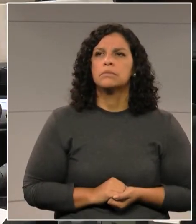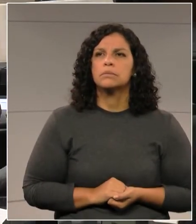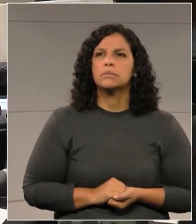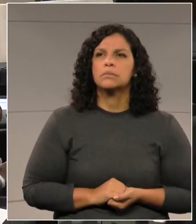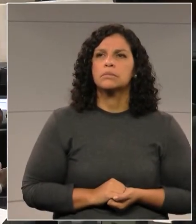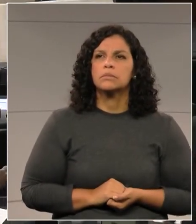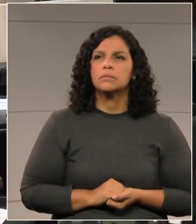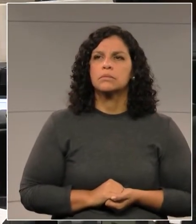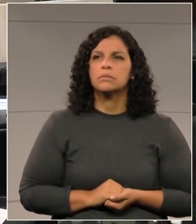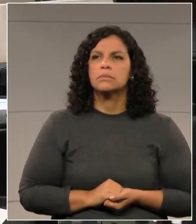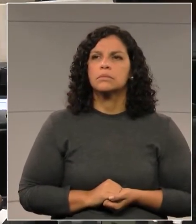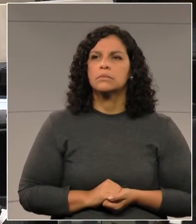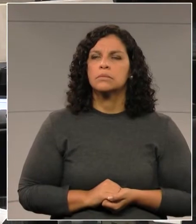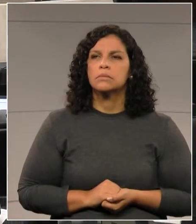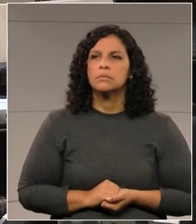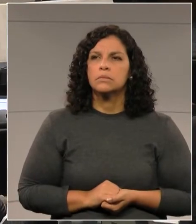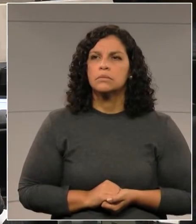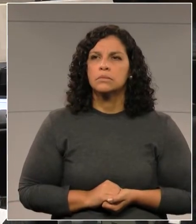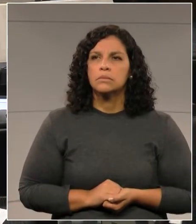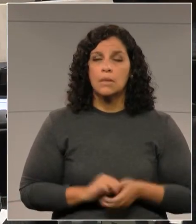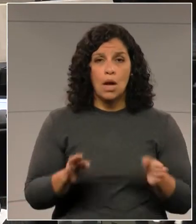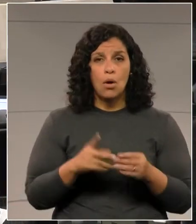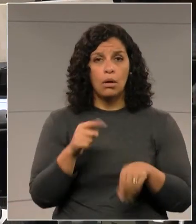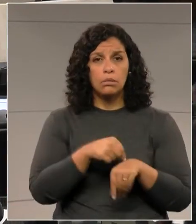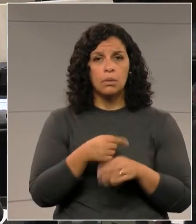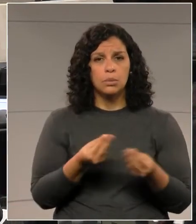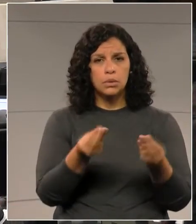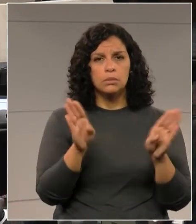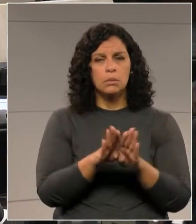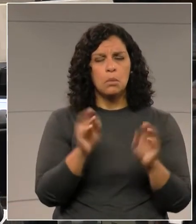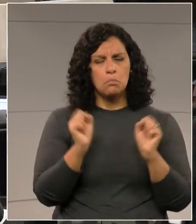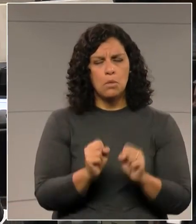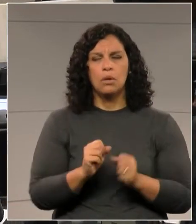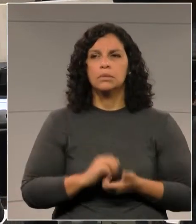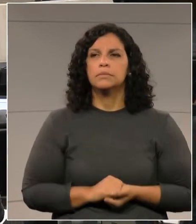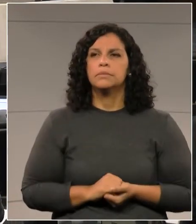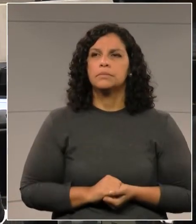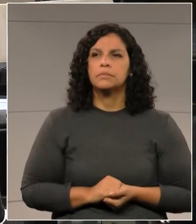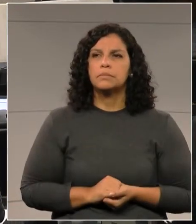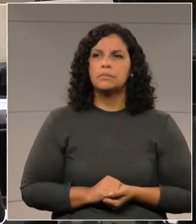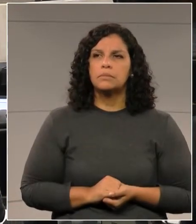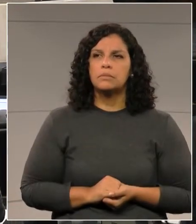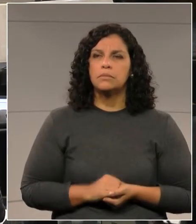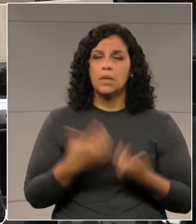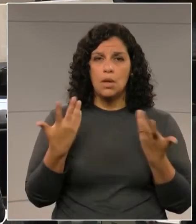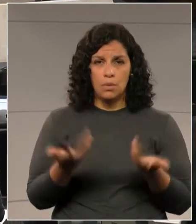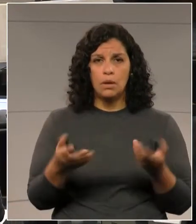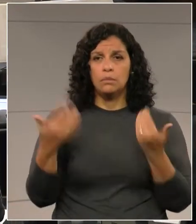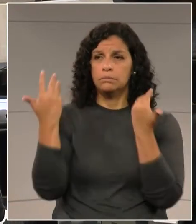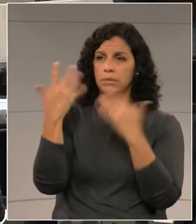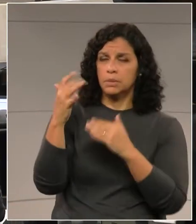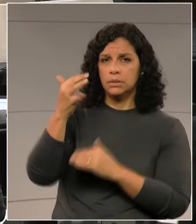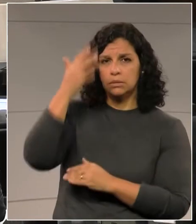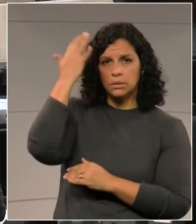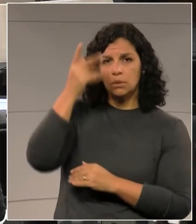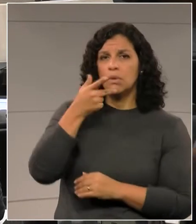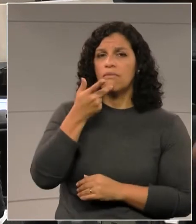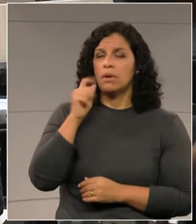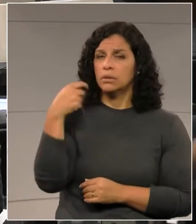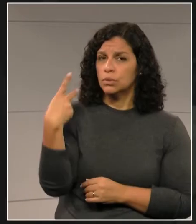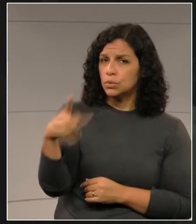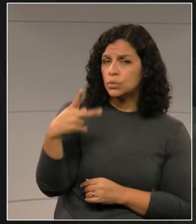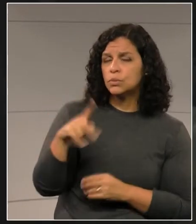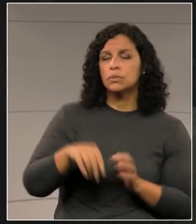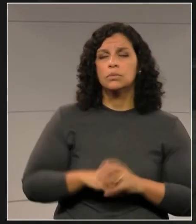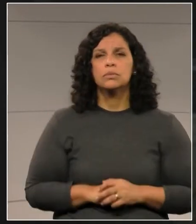Deputado Arilson, não, por gentileza, o presidente está concedendo um minuto aí nas... Quero parabenizar, deputado Tadeu, a fala de vossa